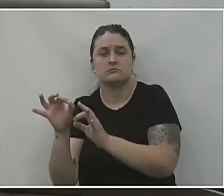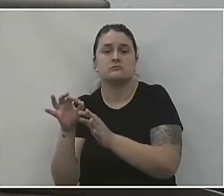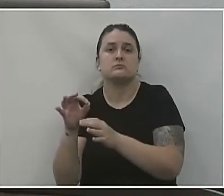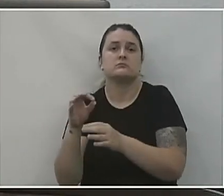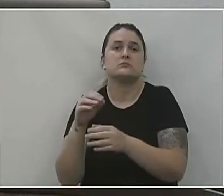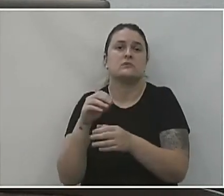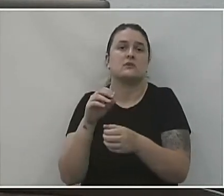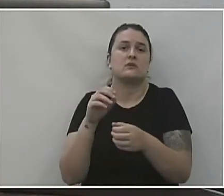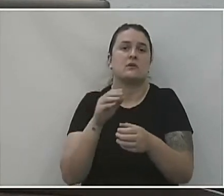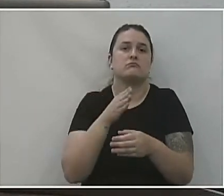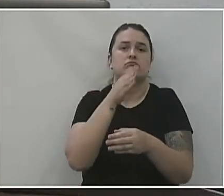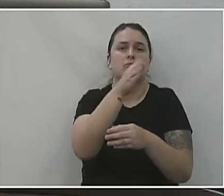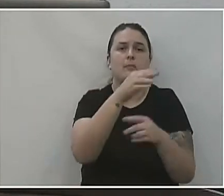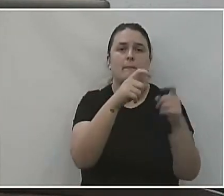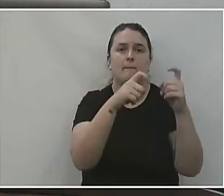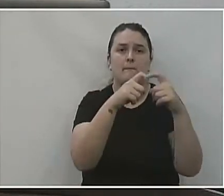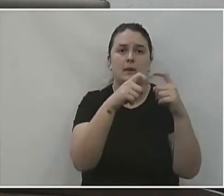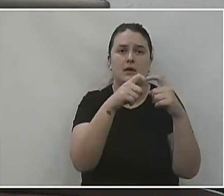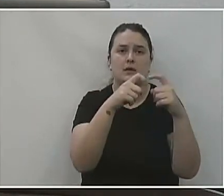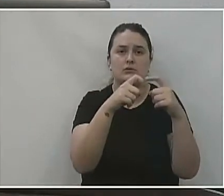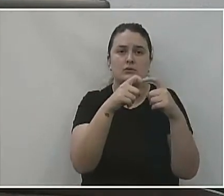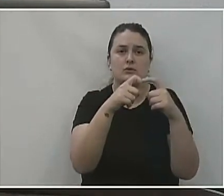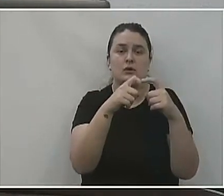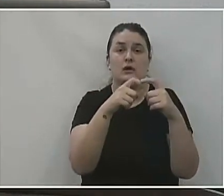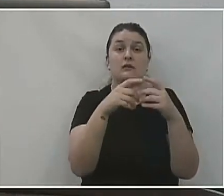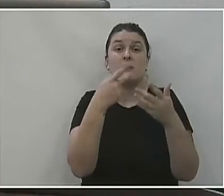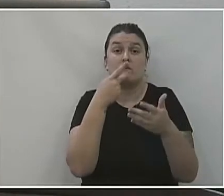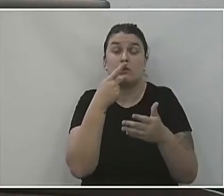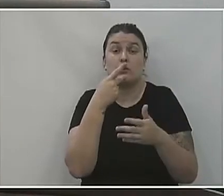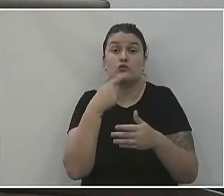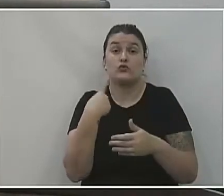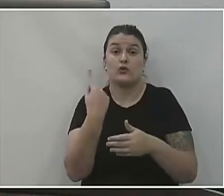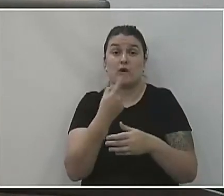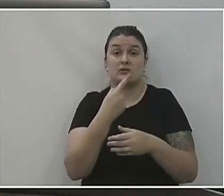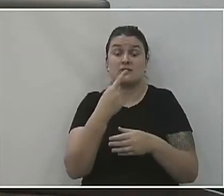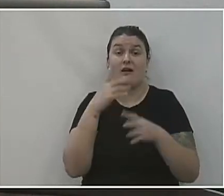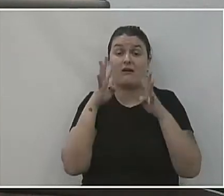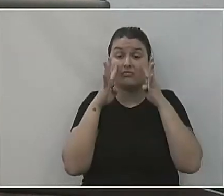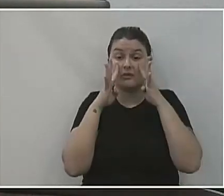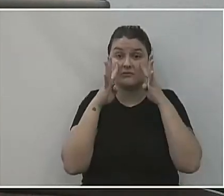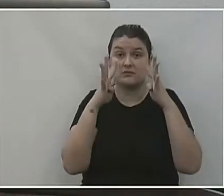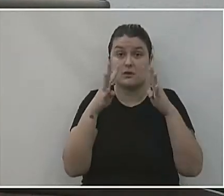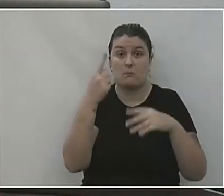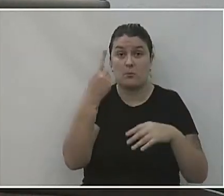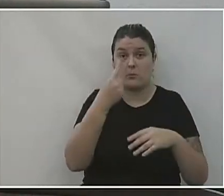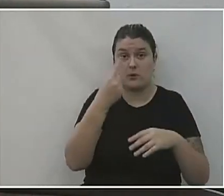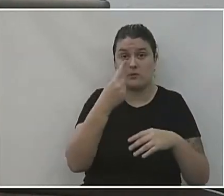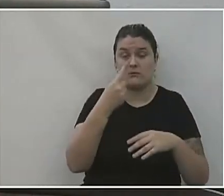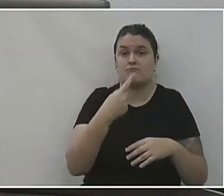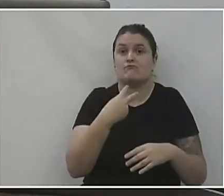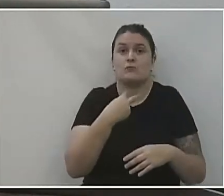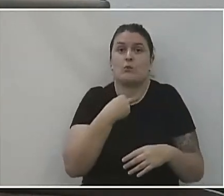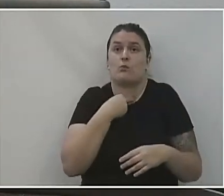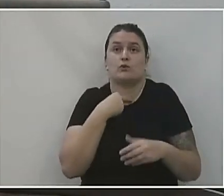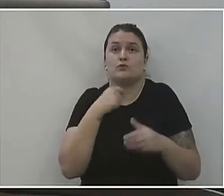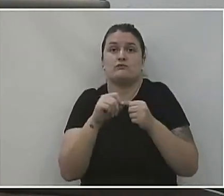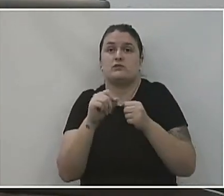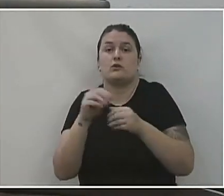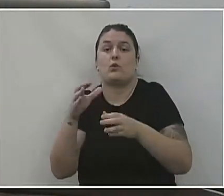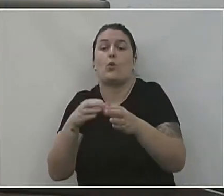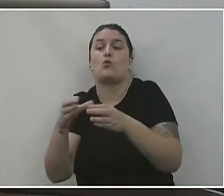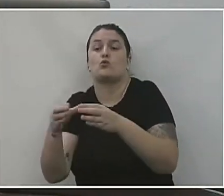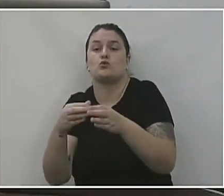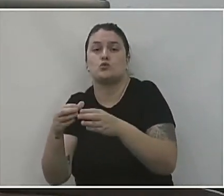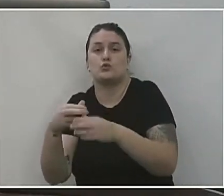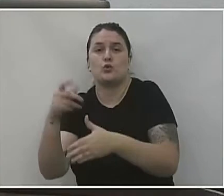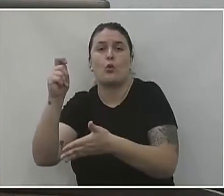em relação às consultas, como eu disse, nós somos atenção primária, eu não posso fazer um concurso público